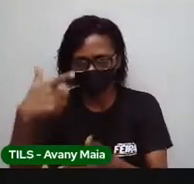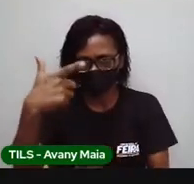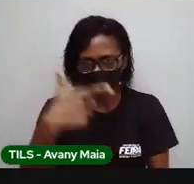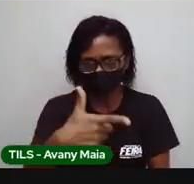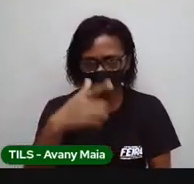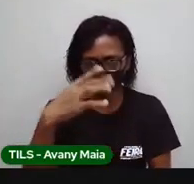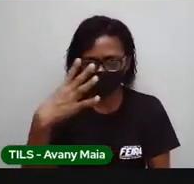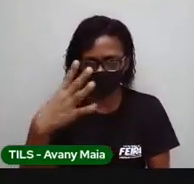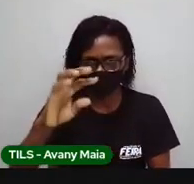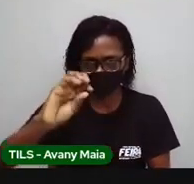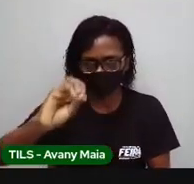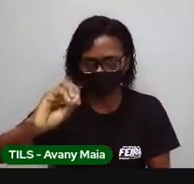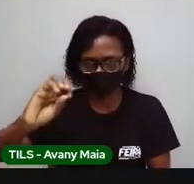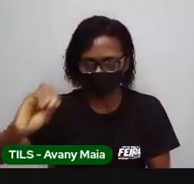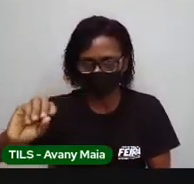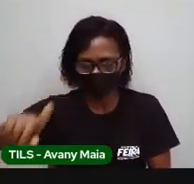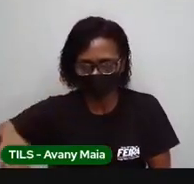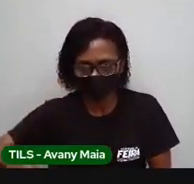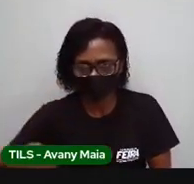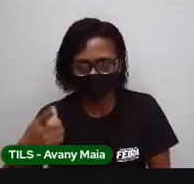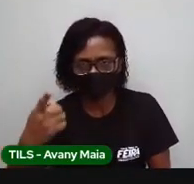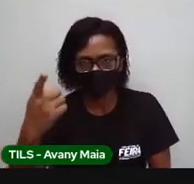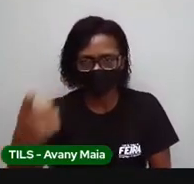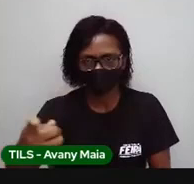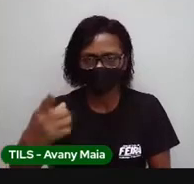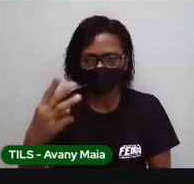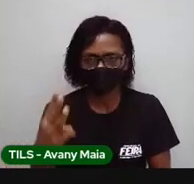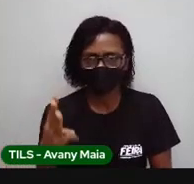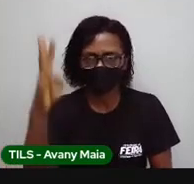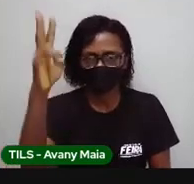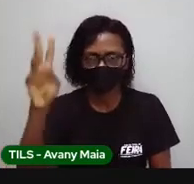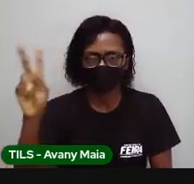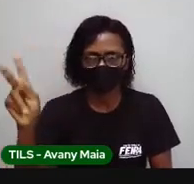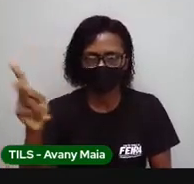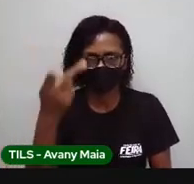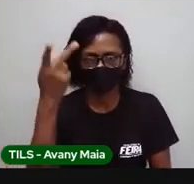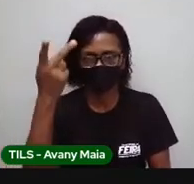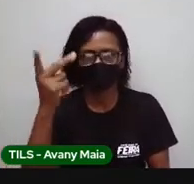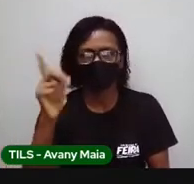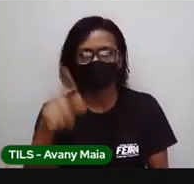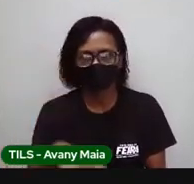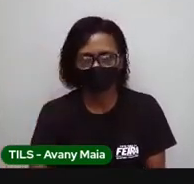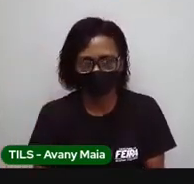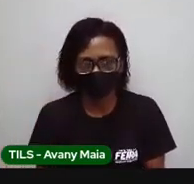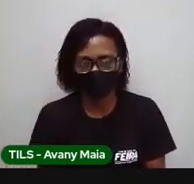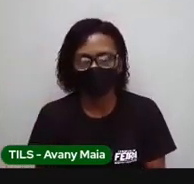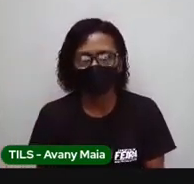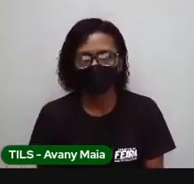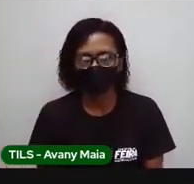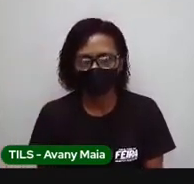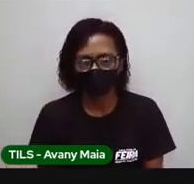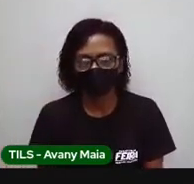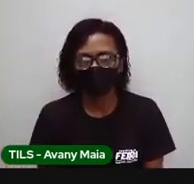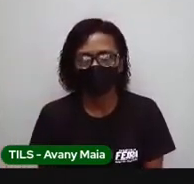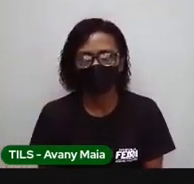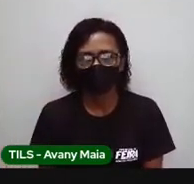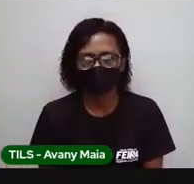que tem a ver com watts, por 4 horas, que é o H, o H é 4 horas,